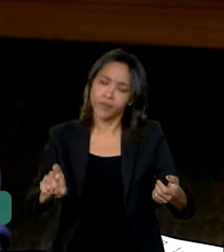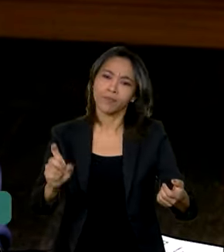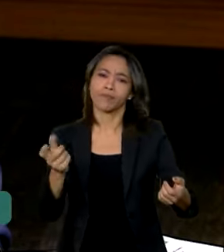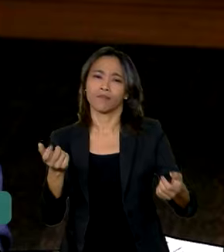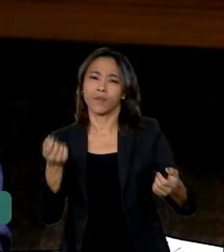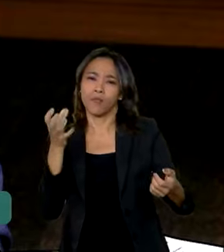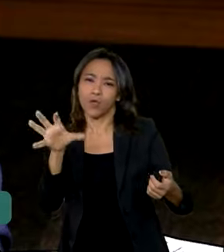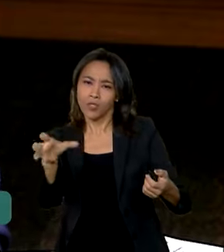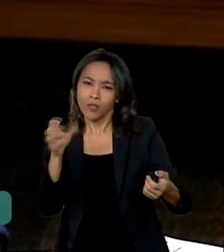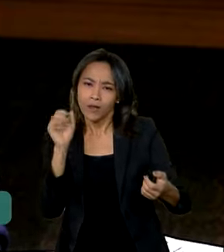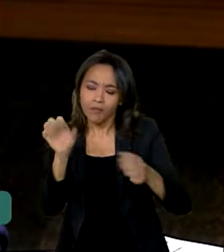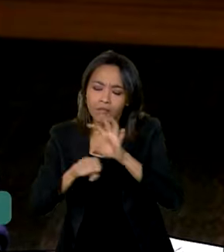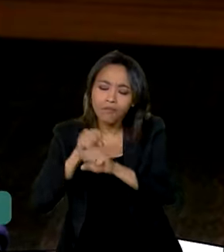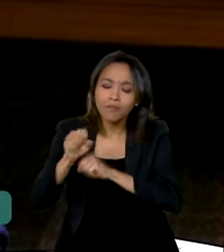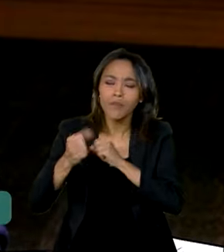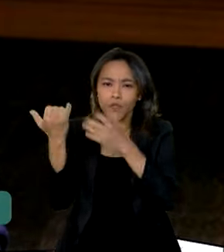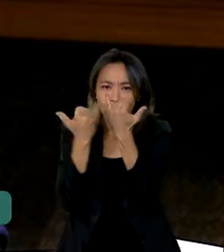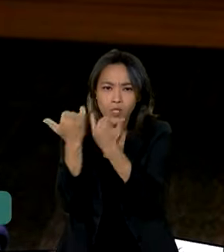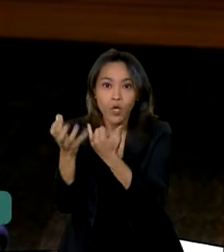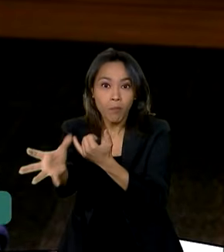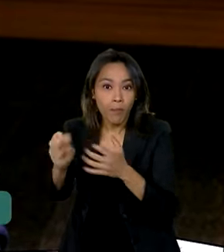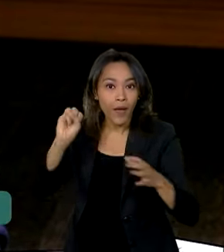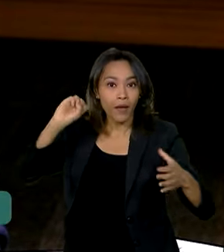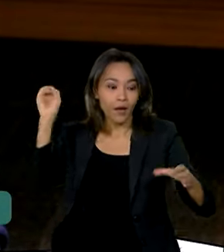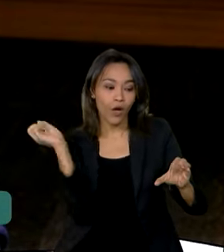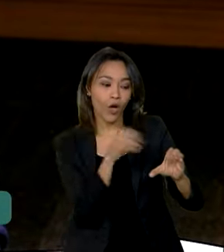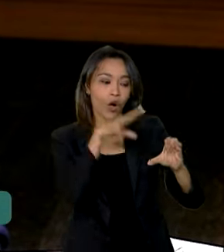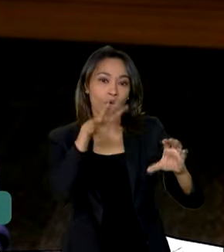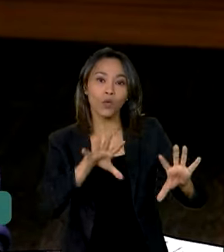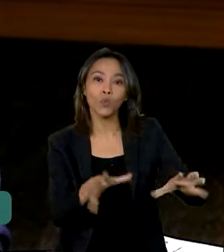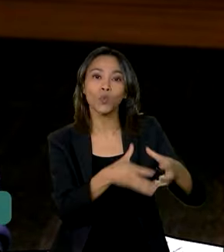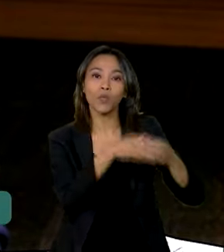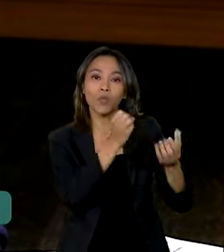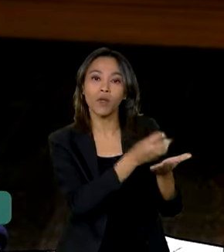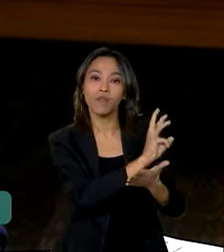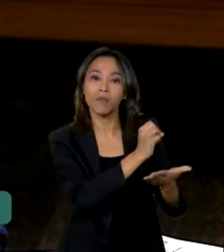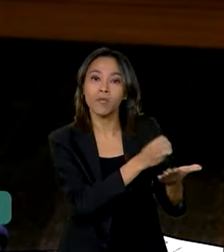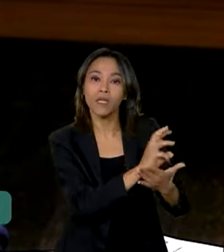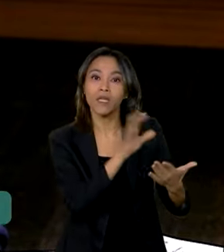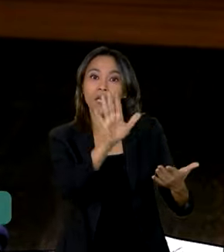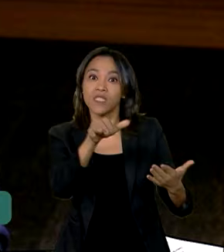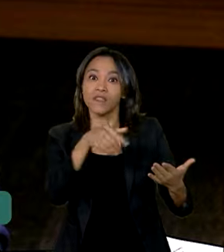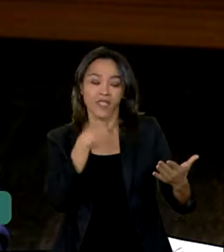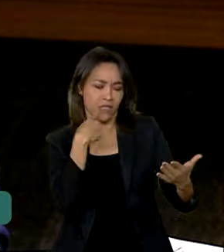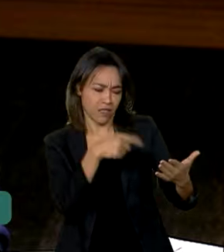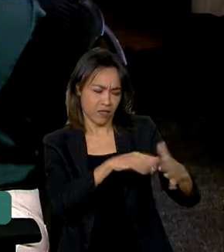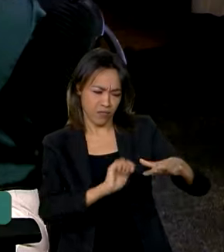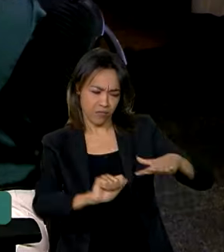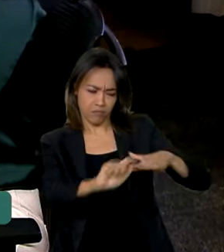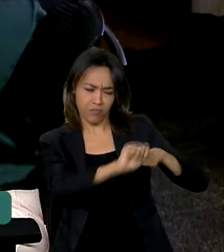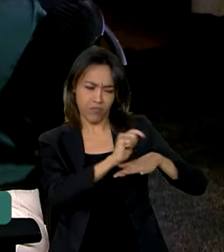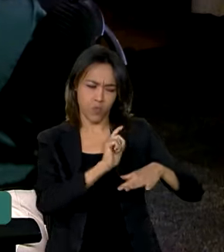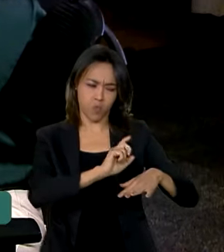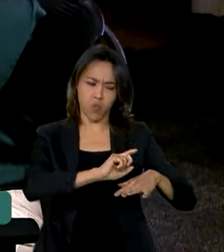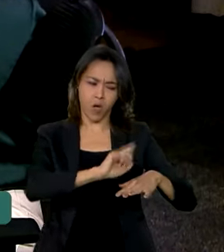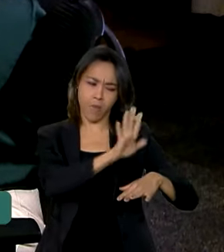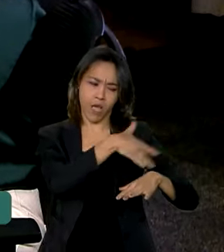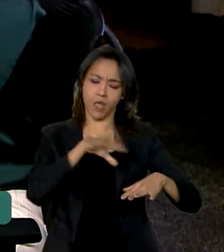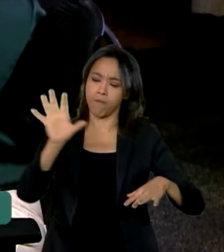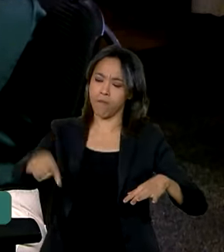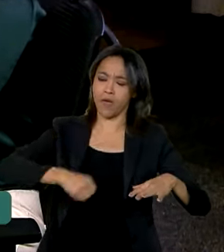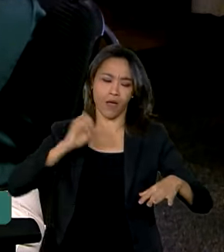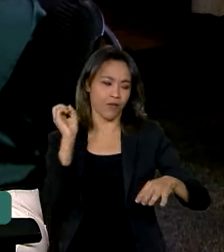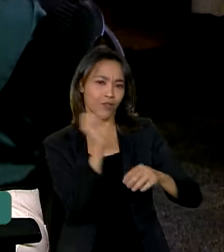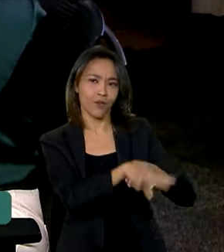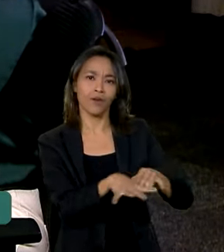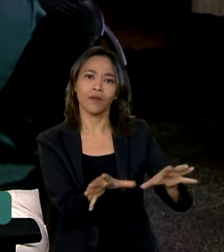compartilhar, bota no grupo da família, desmente aquela fake news que às vezes você está enxergando. Mas tem outra